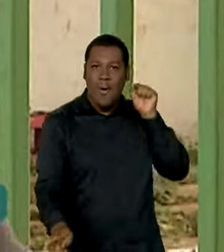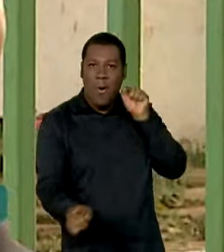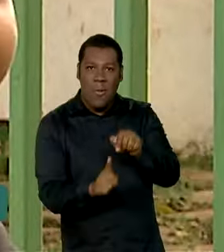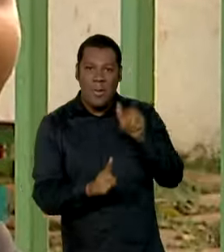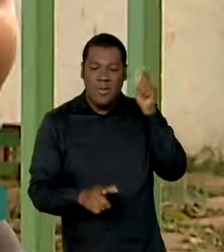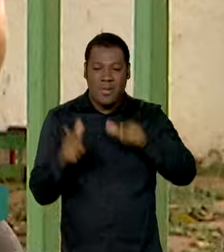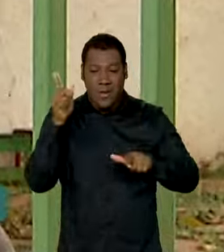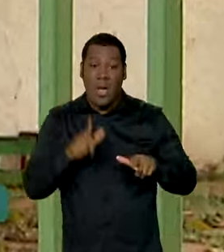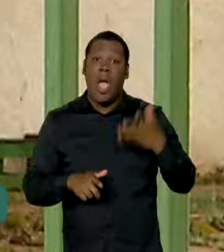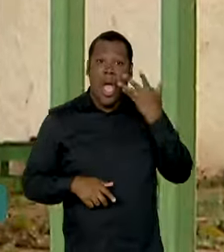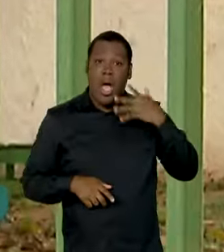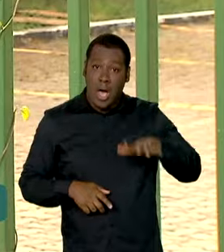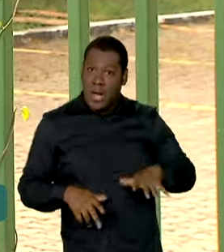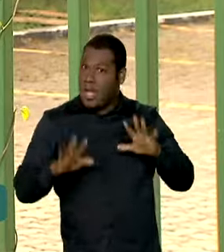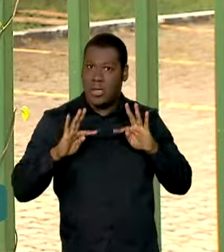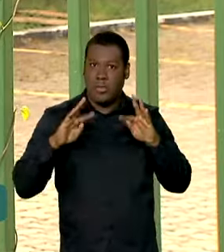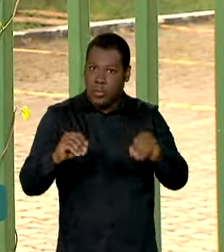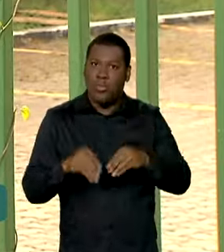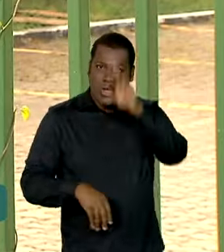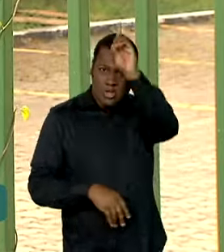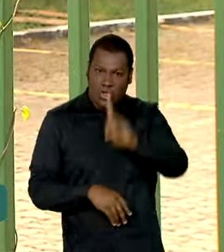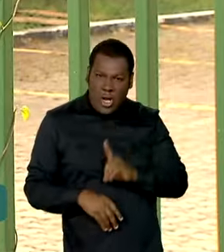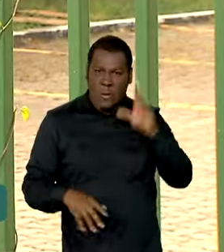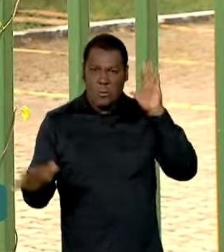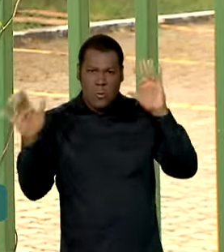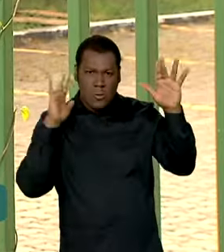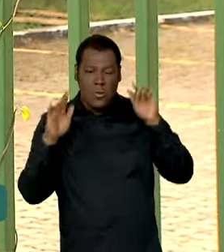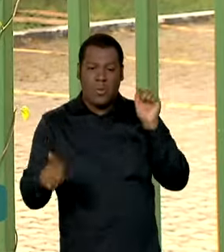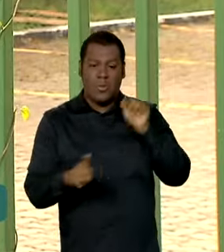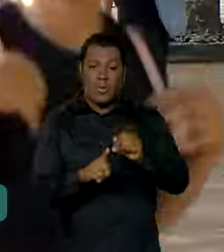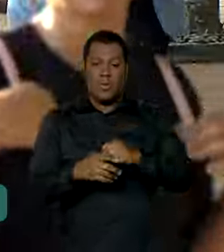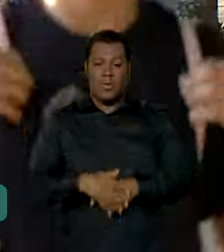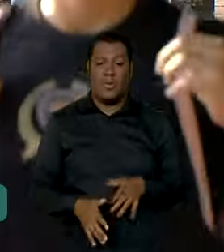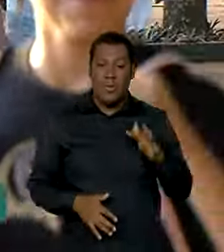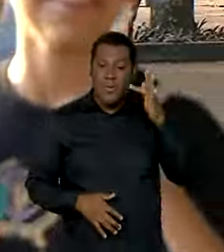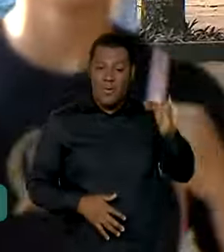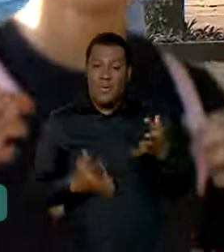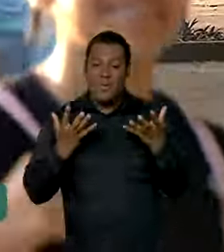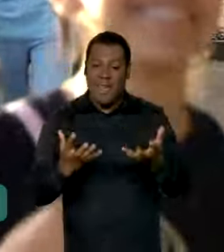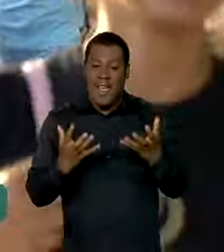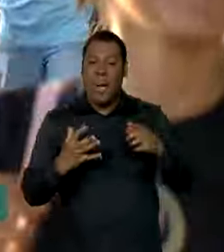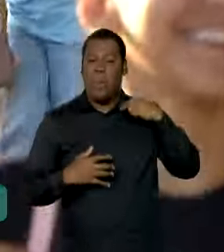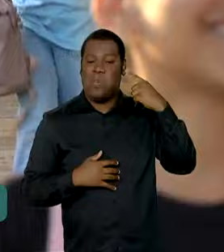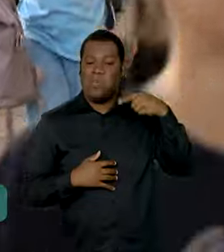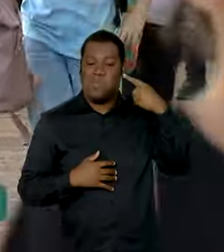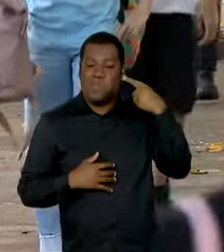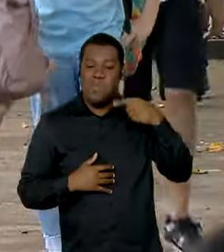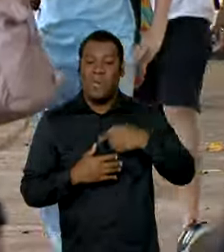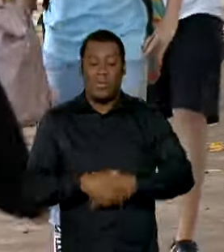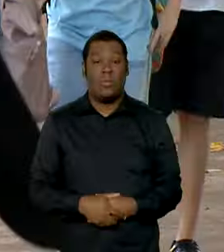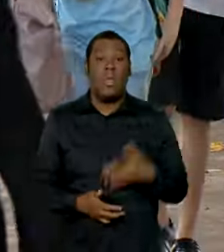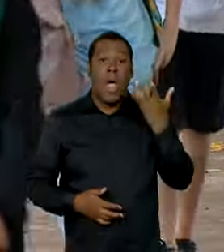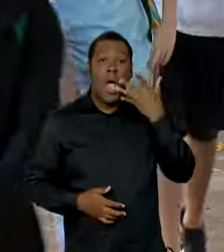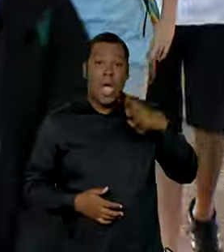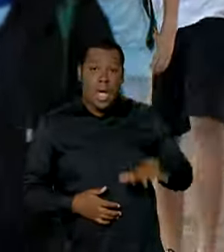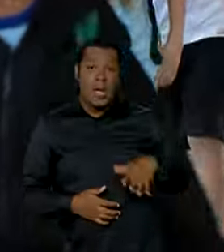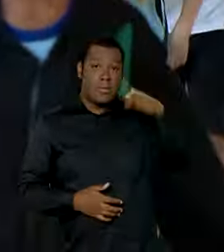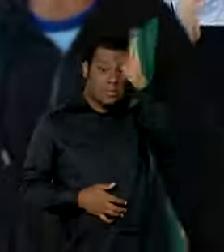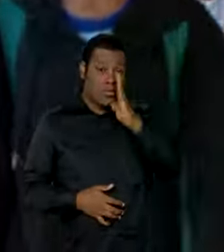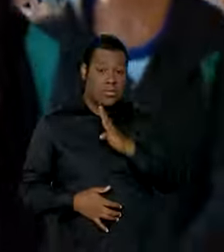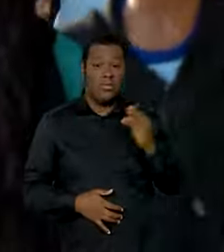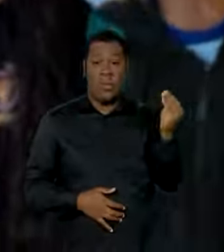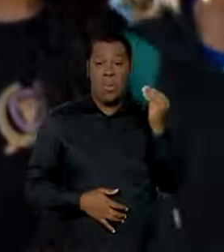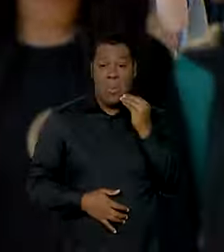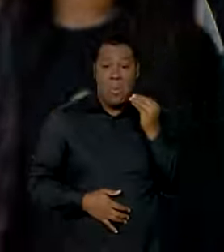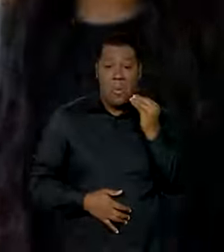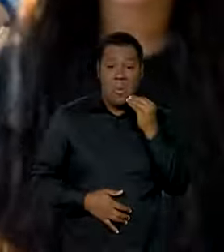ter o direito de sonhar. No futuro eu quero ser advogada. E para que todas as crianças brasileiras possam ter a mesma